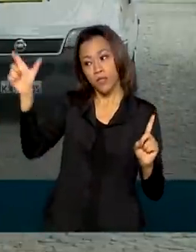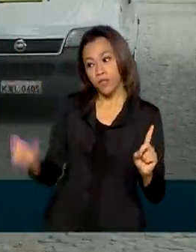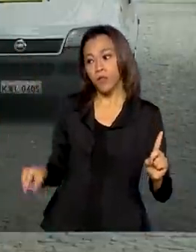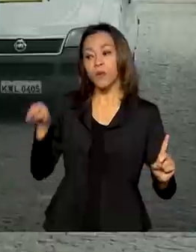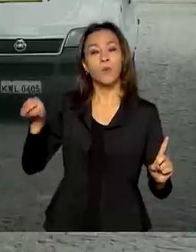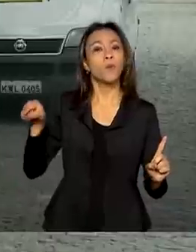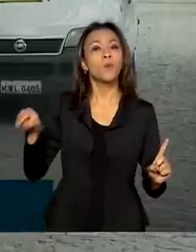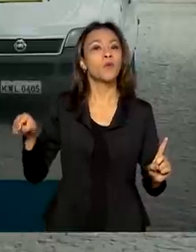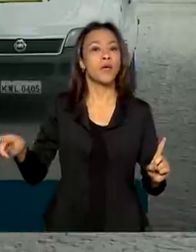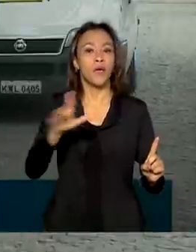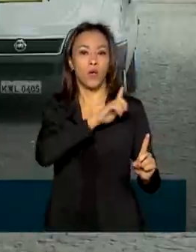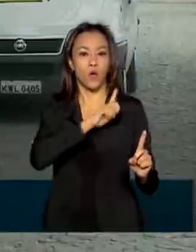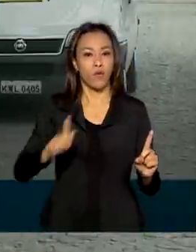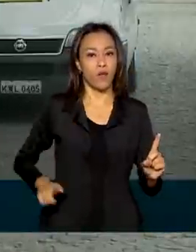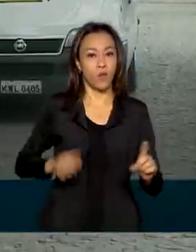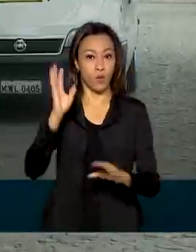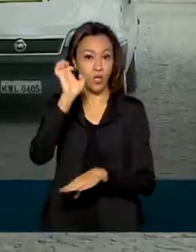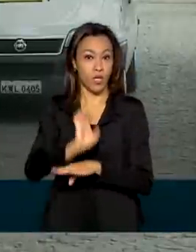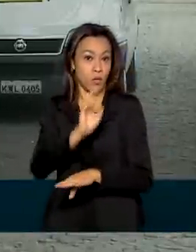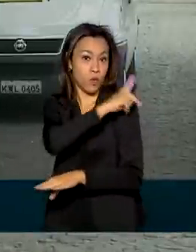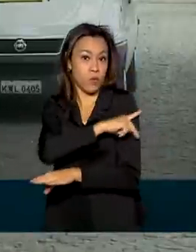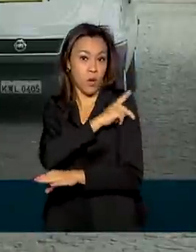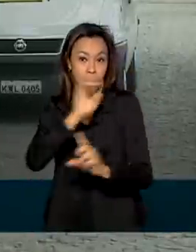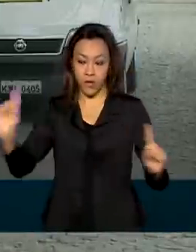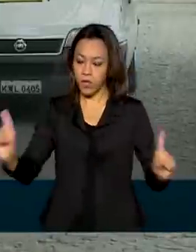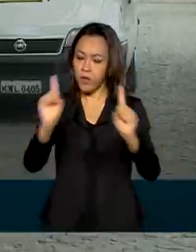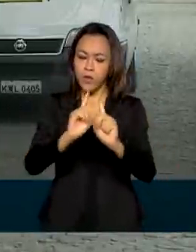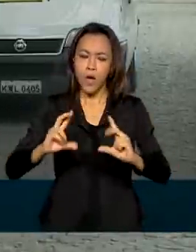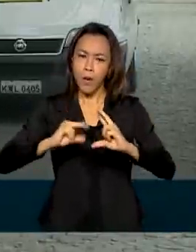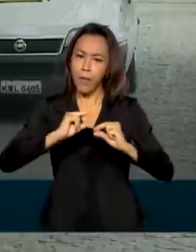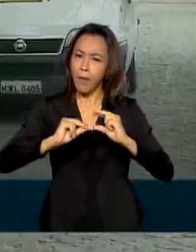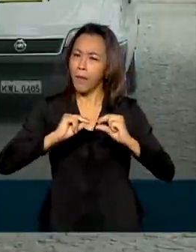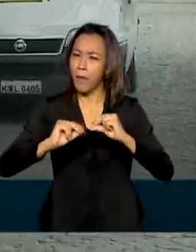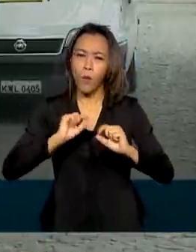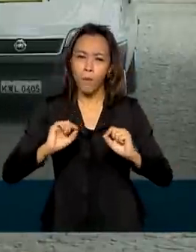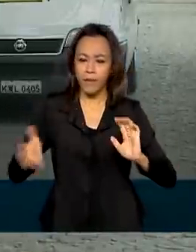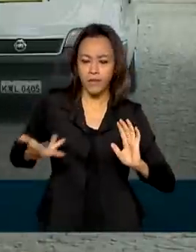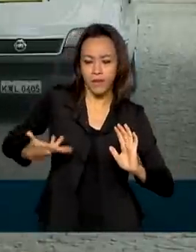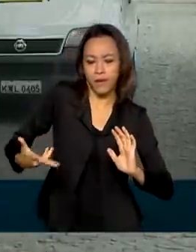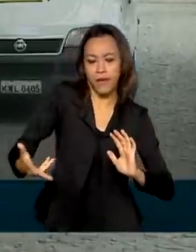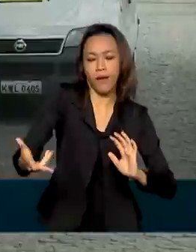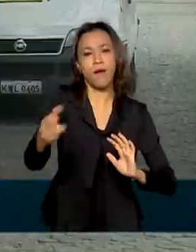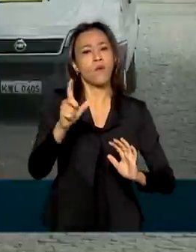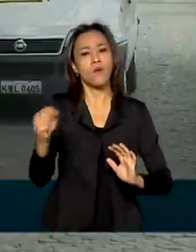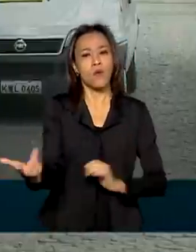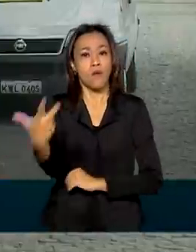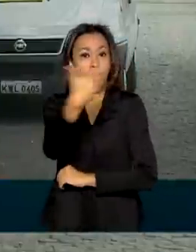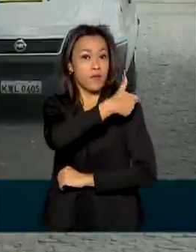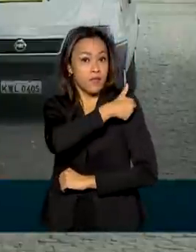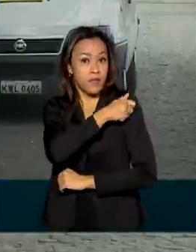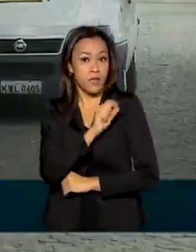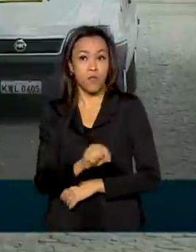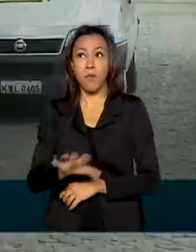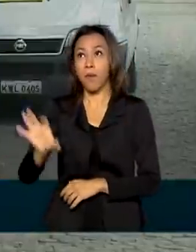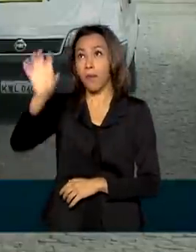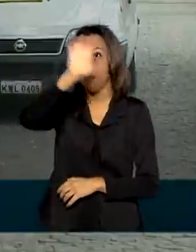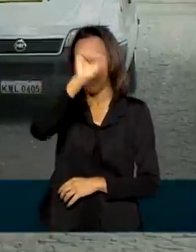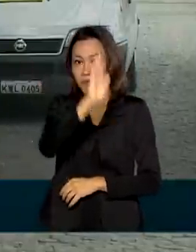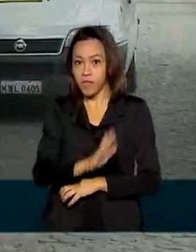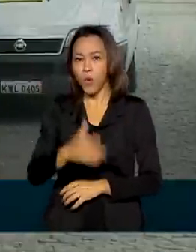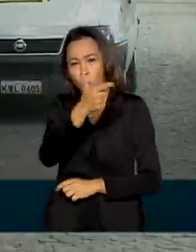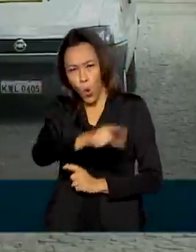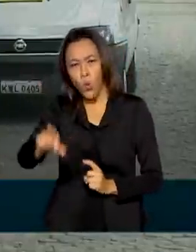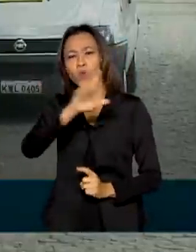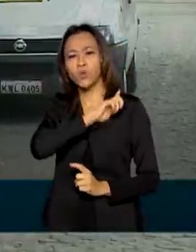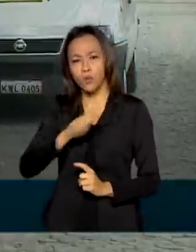Fórum Nacional de Governadores. Eles debateram estratégias para acelerar o processo de vacinação em todo o país. Outros governadores